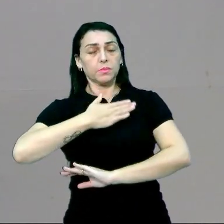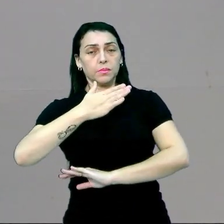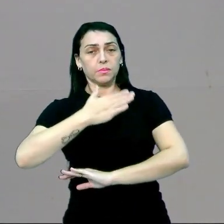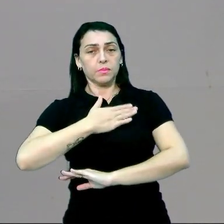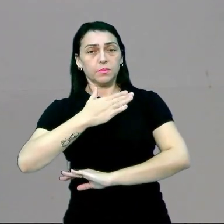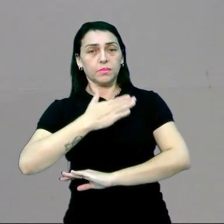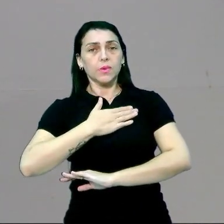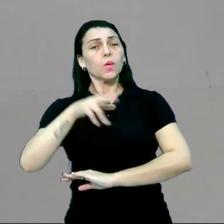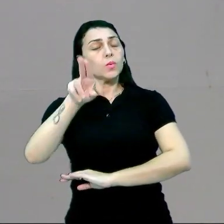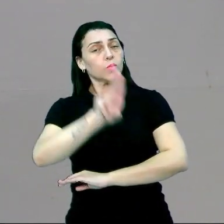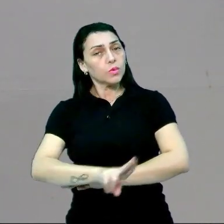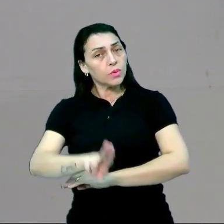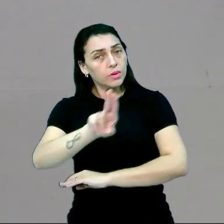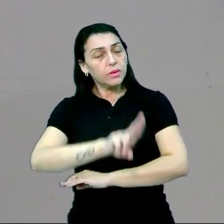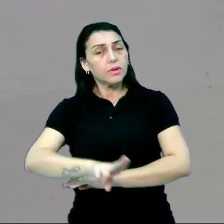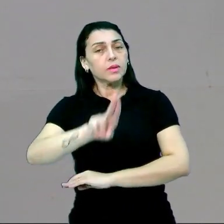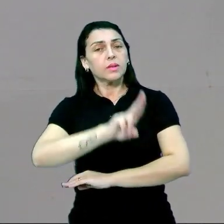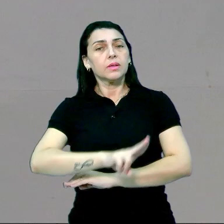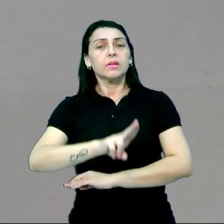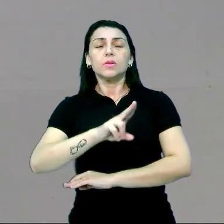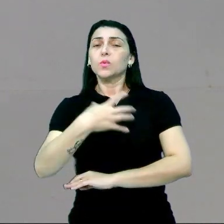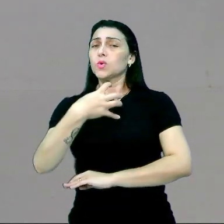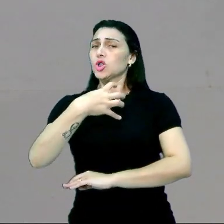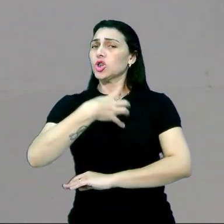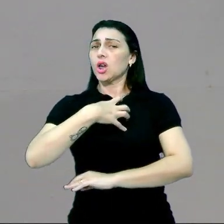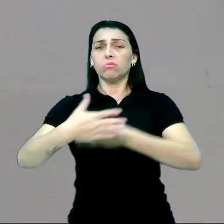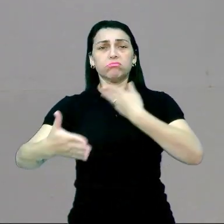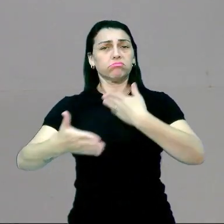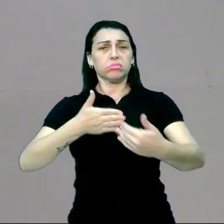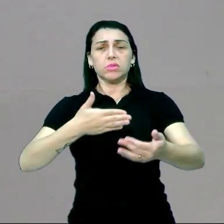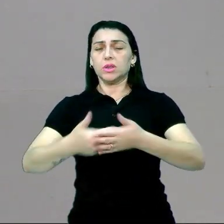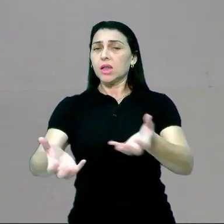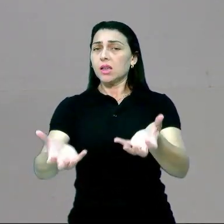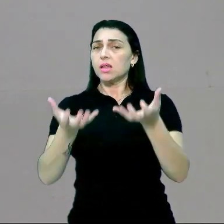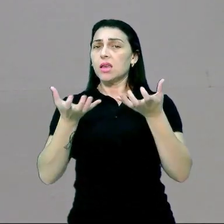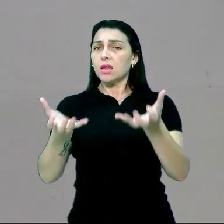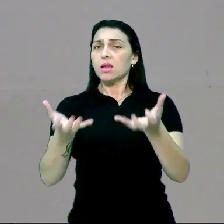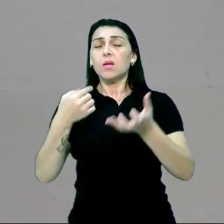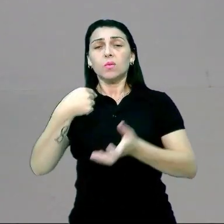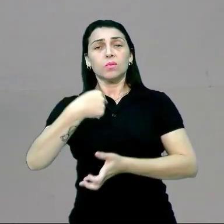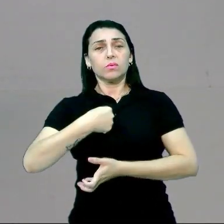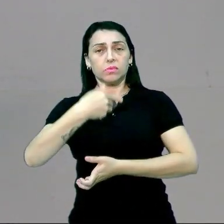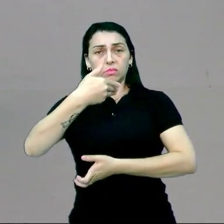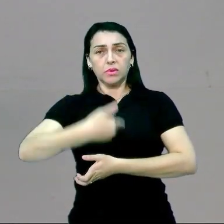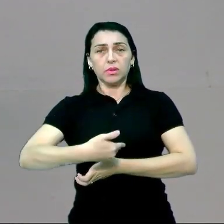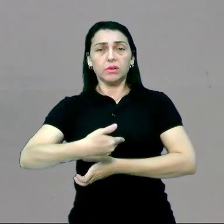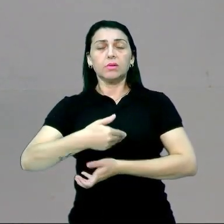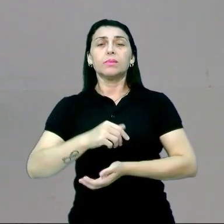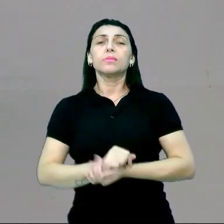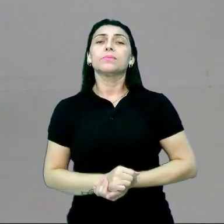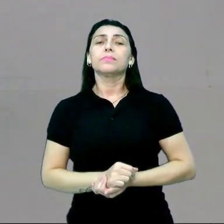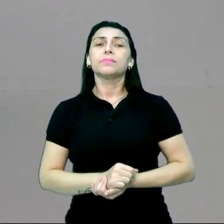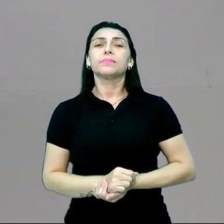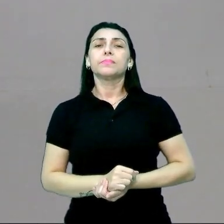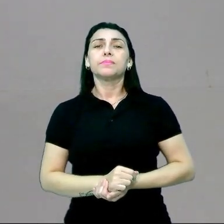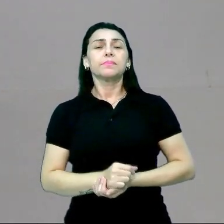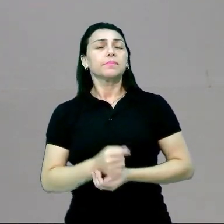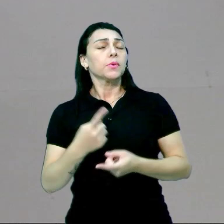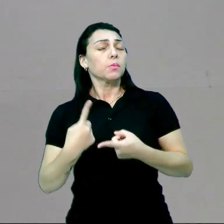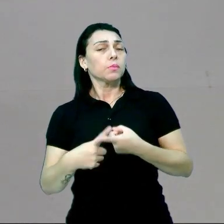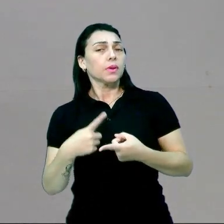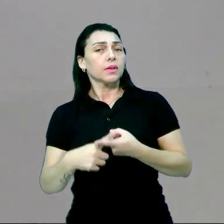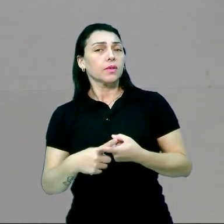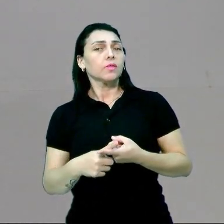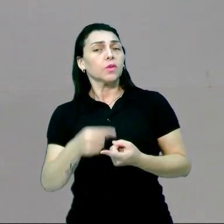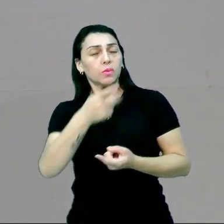é utilizado da maneira que vem atender ao meu interesse. Por